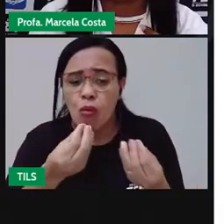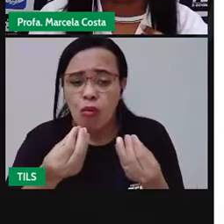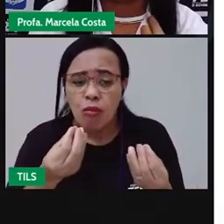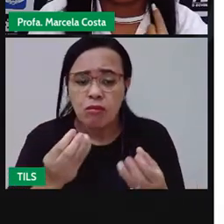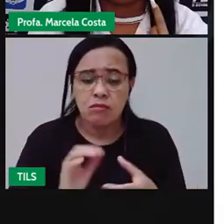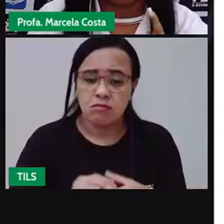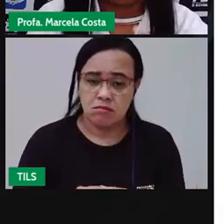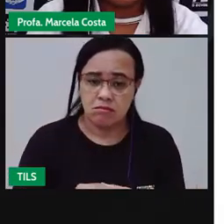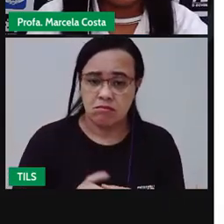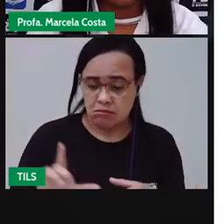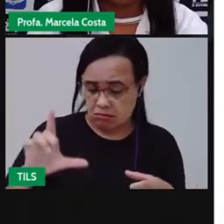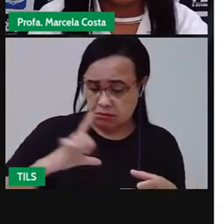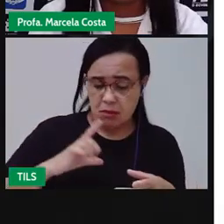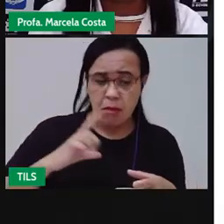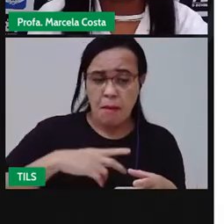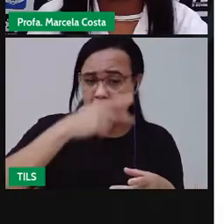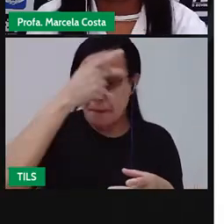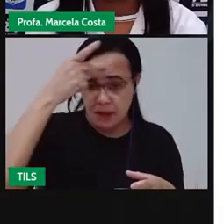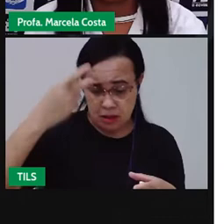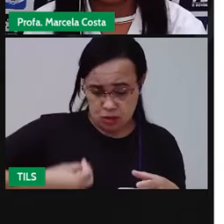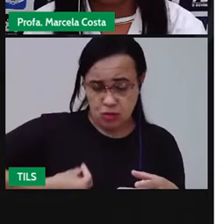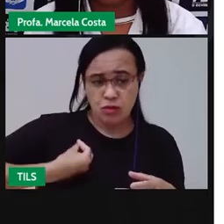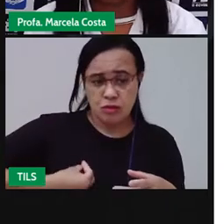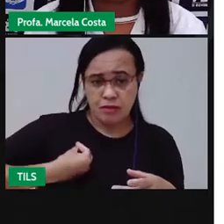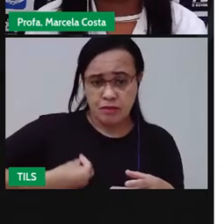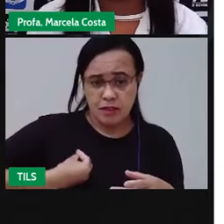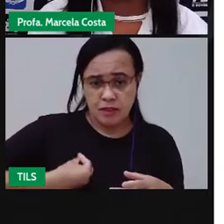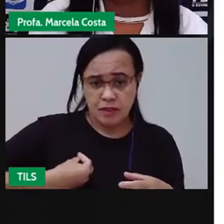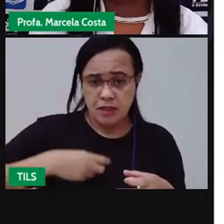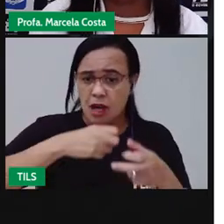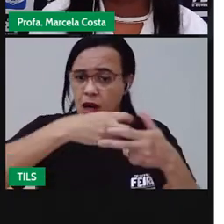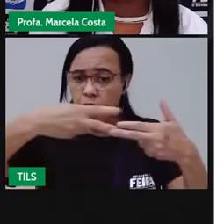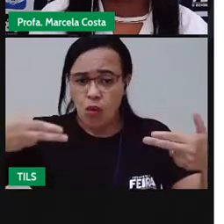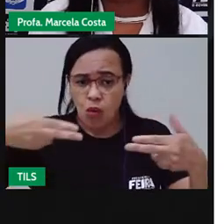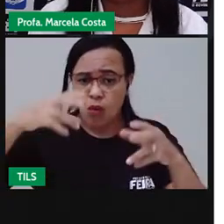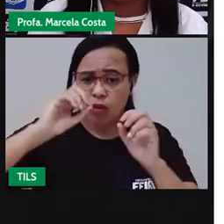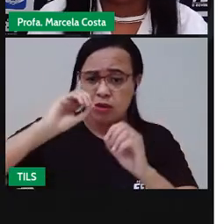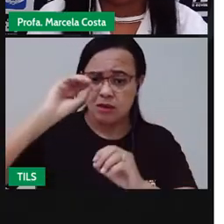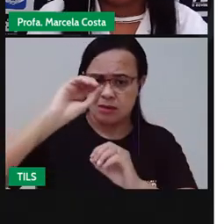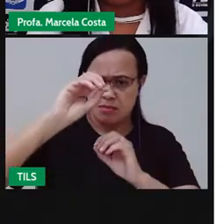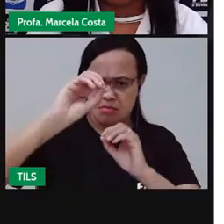dessa casa tem alguma pessoa, quais são os móveis que tem.